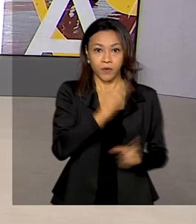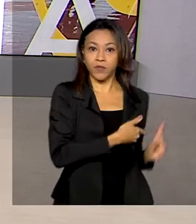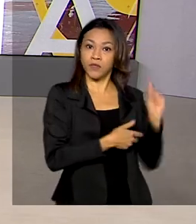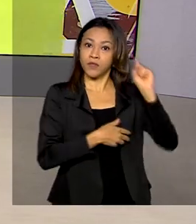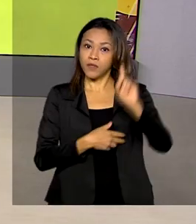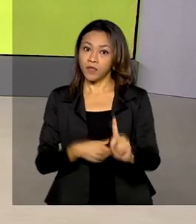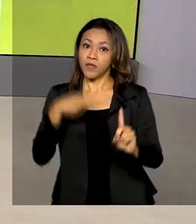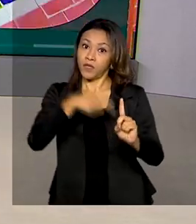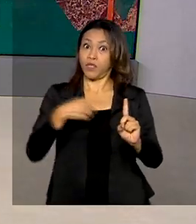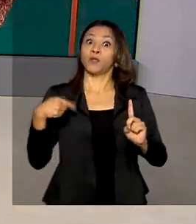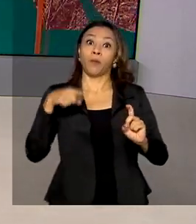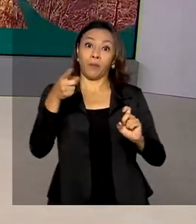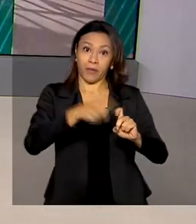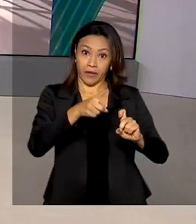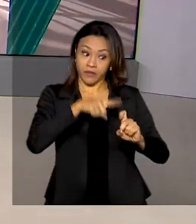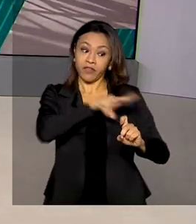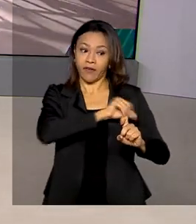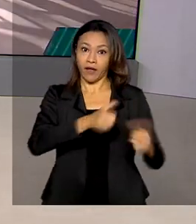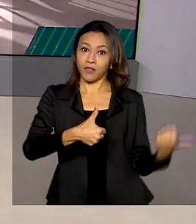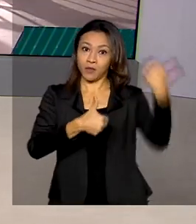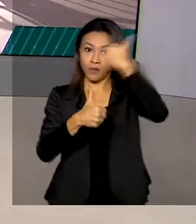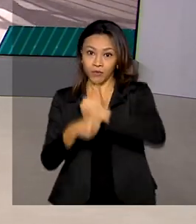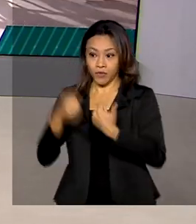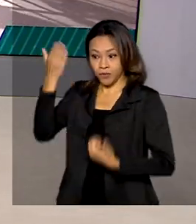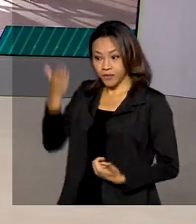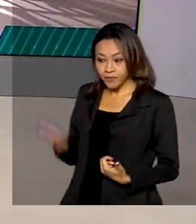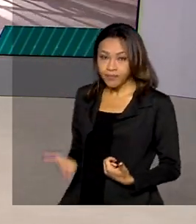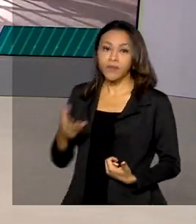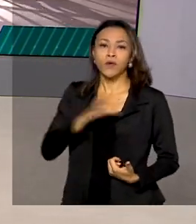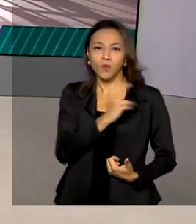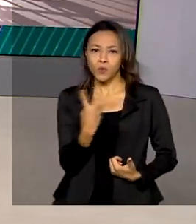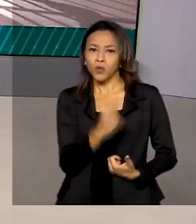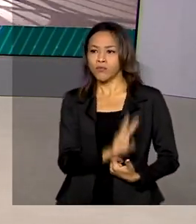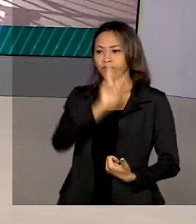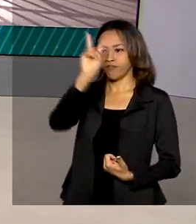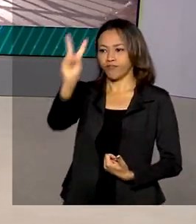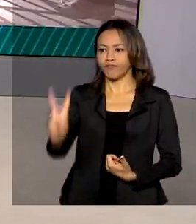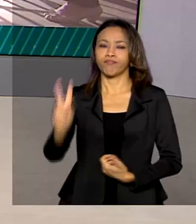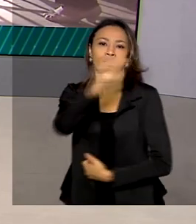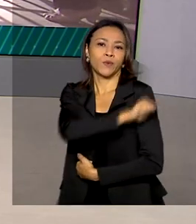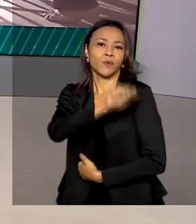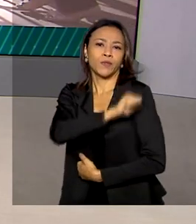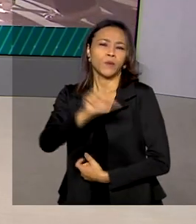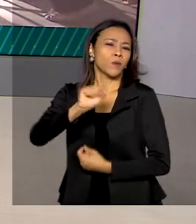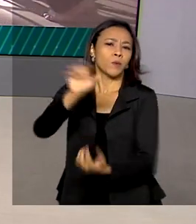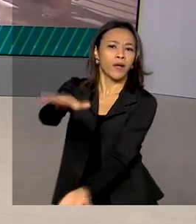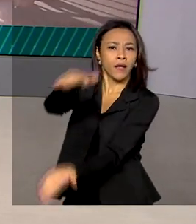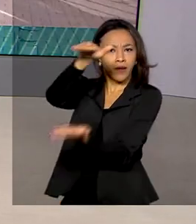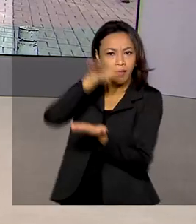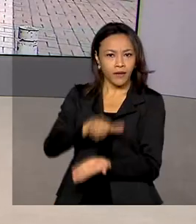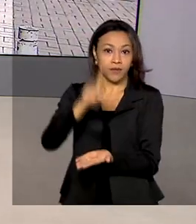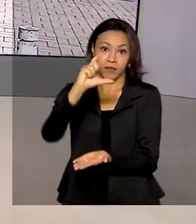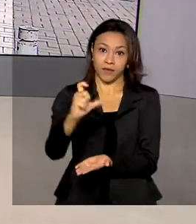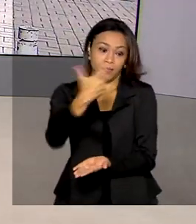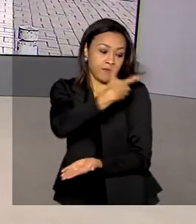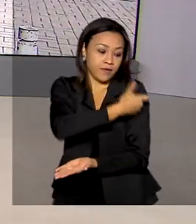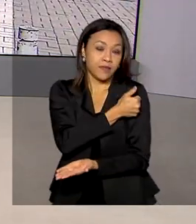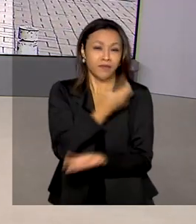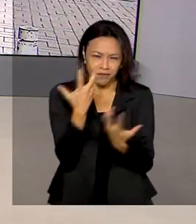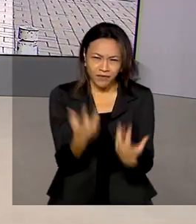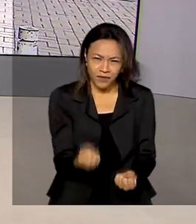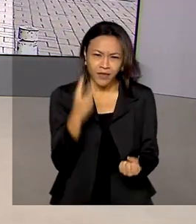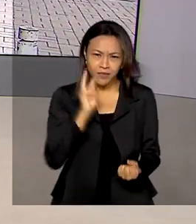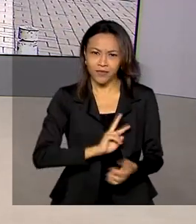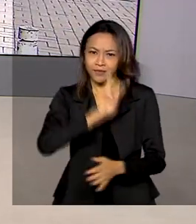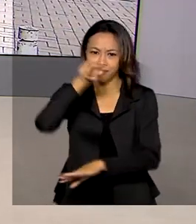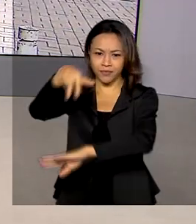Queiroga, indicado para assumir a pasta, estão no Rio para receber essas vacinas. Vamos até lá então. O repórter Tiago